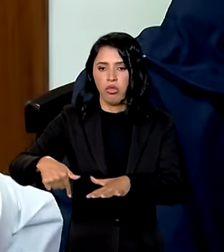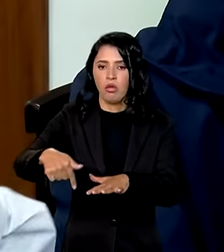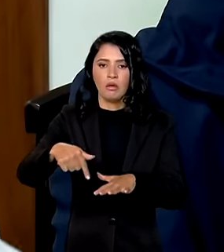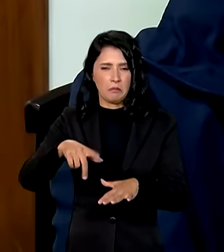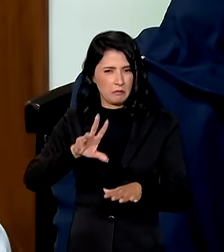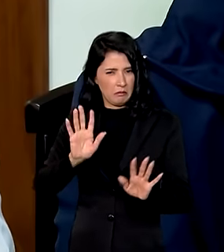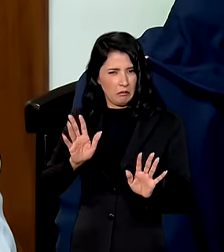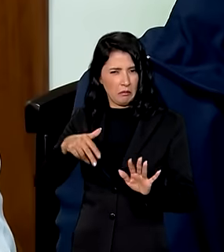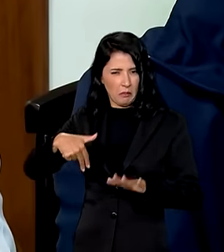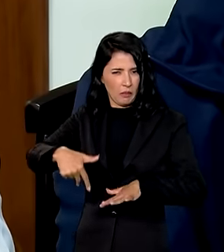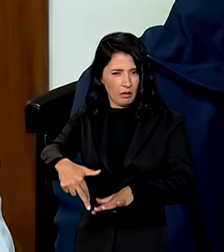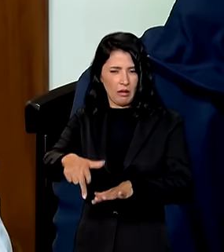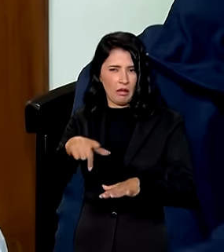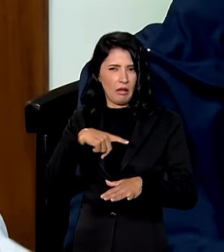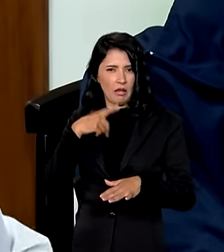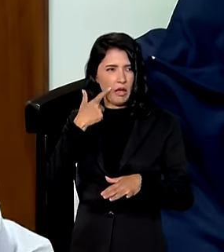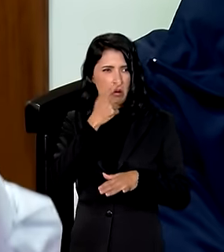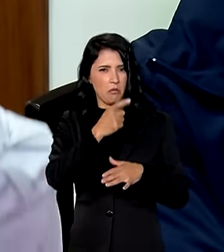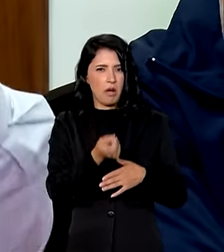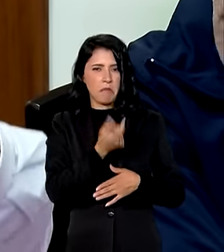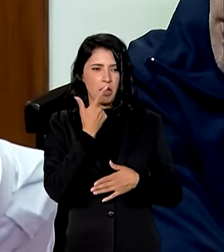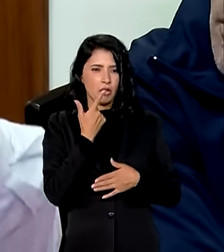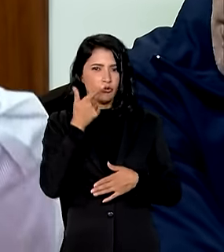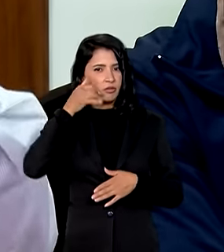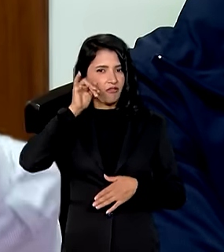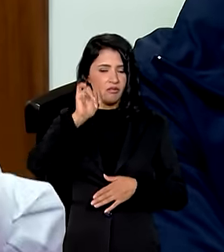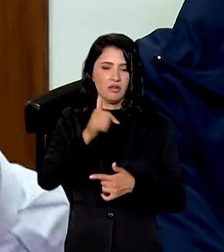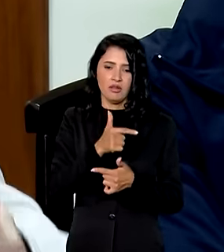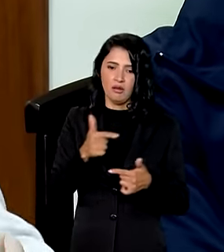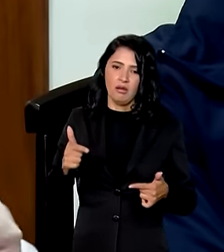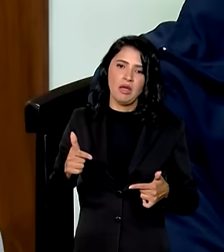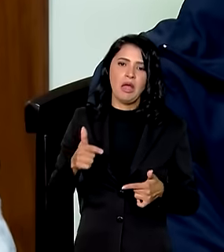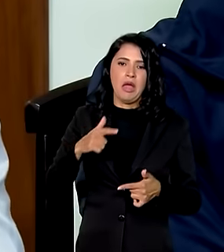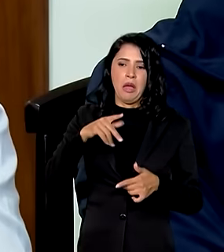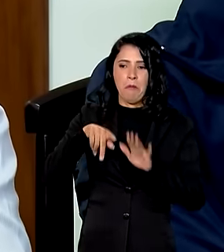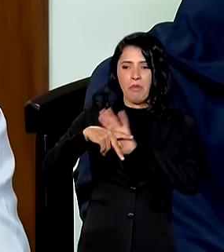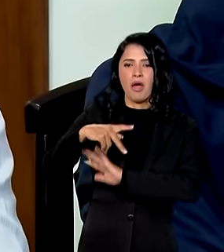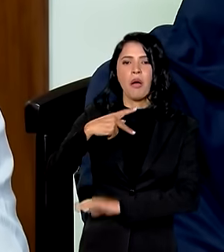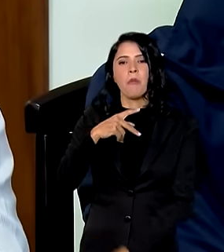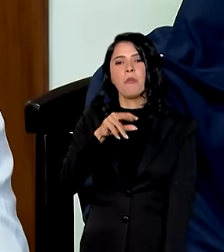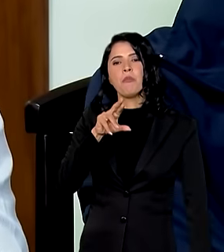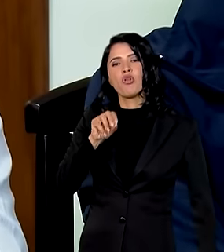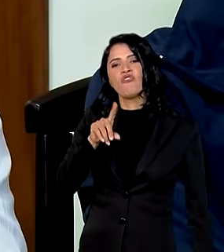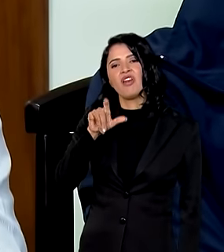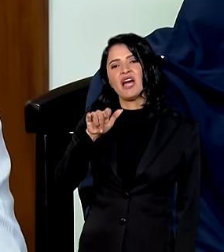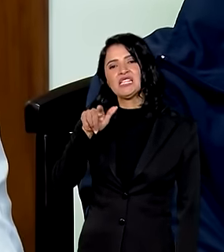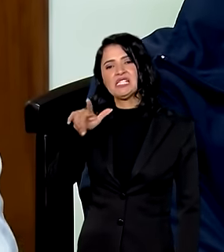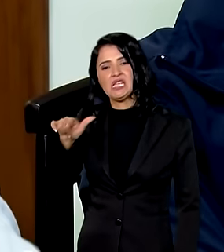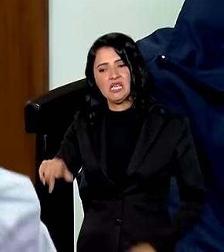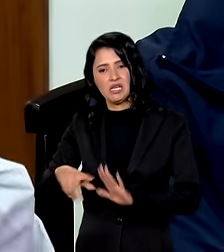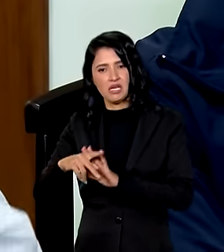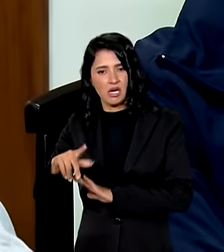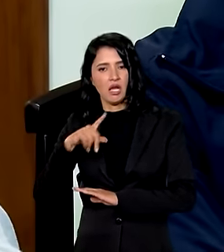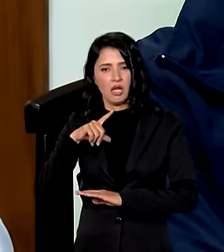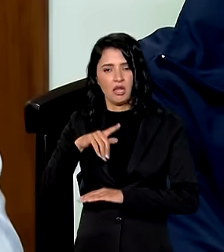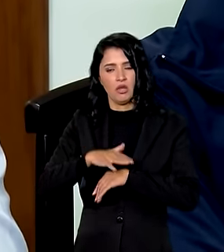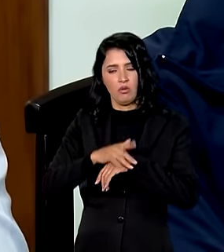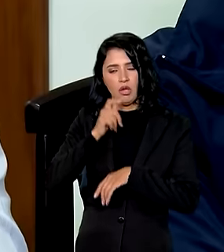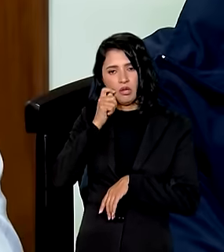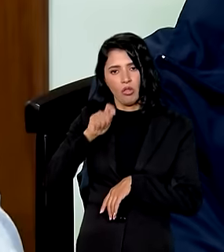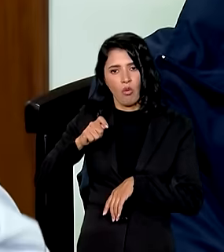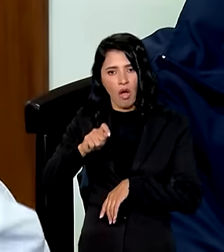evite e portanto não há um medicamento de profilaxia da leptospirose que já